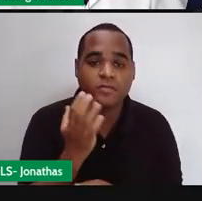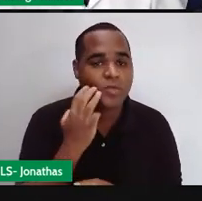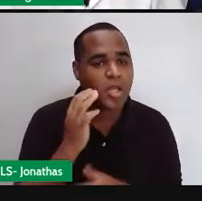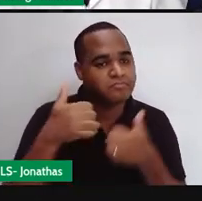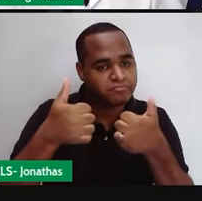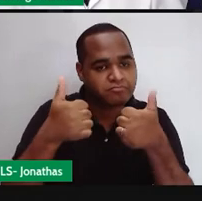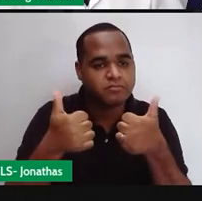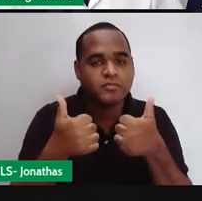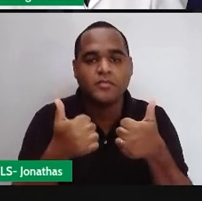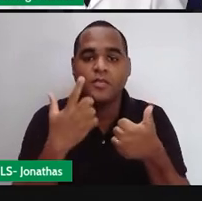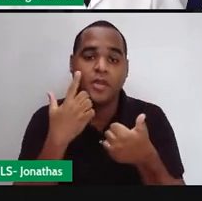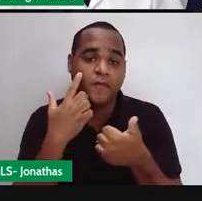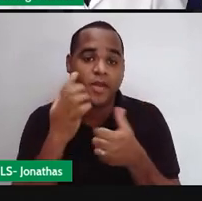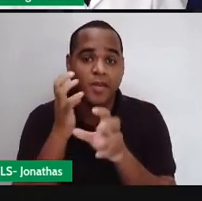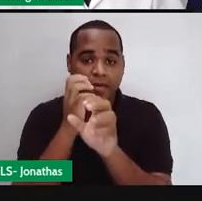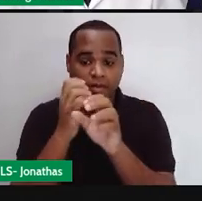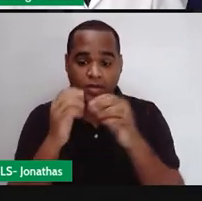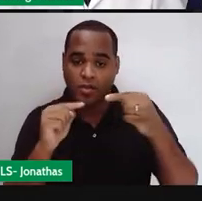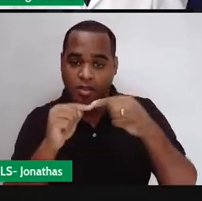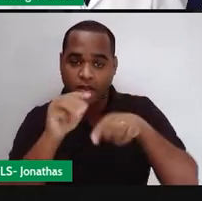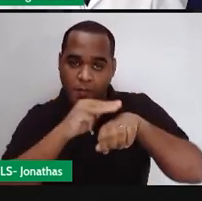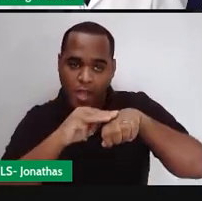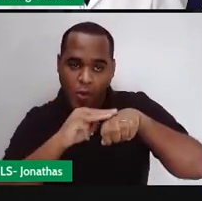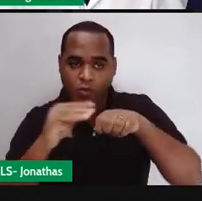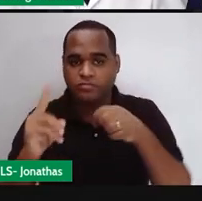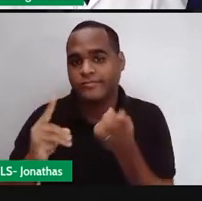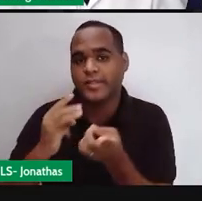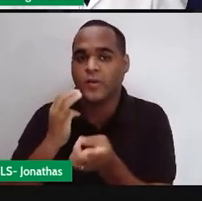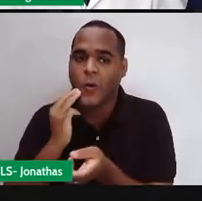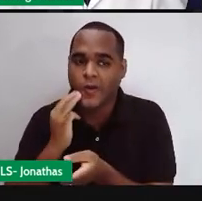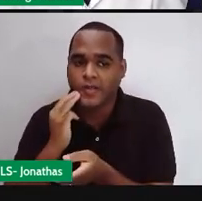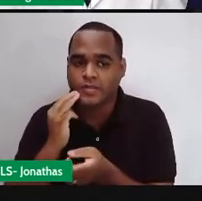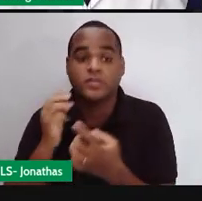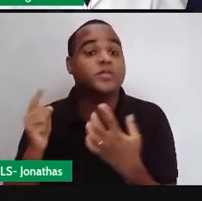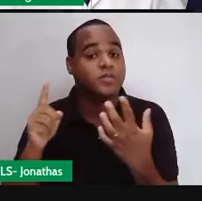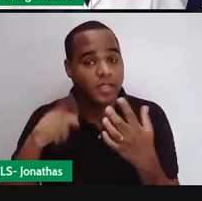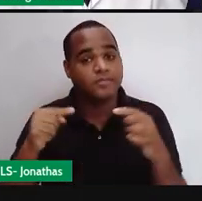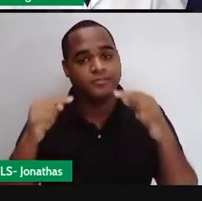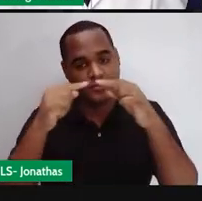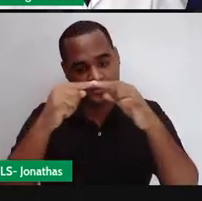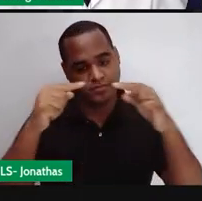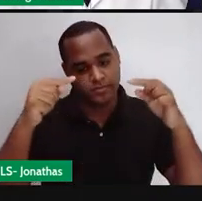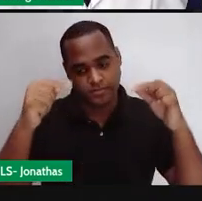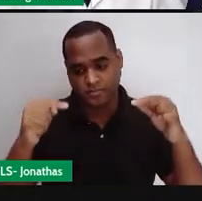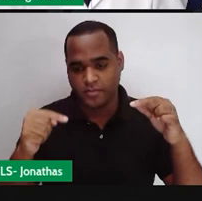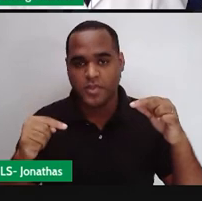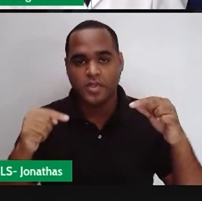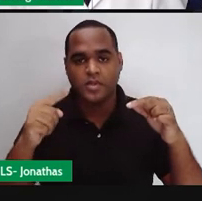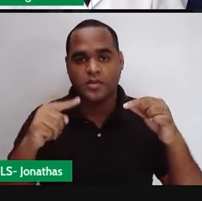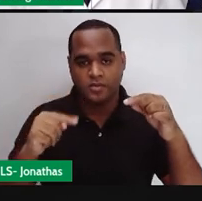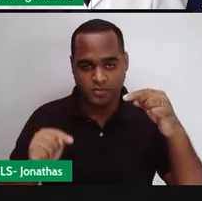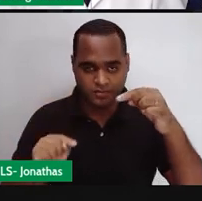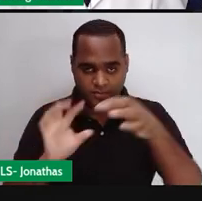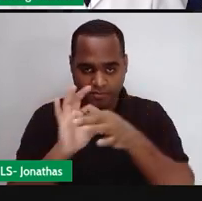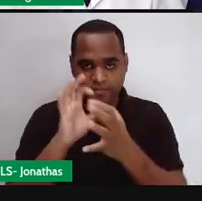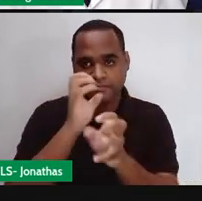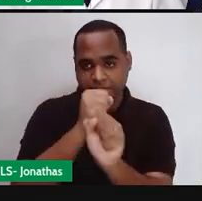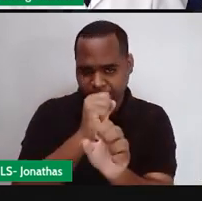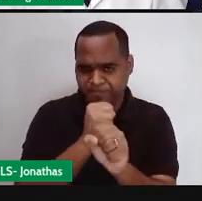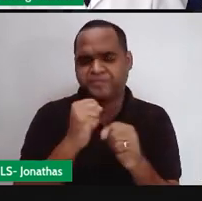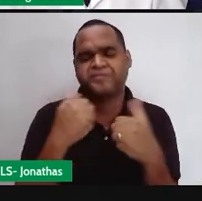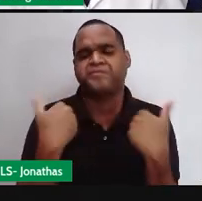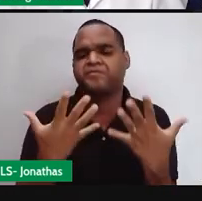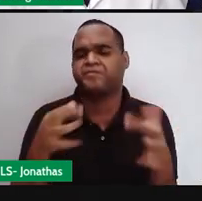bacana. Então, o lado marrom com o lado rosa nesse retângulo, se a gente medir, vai